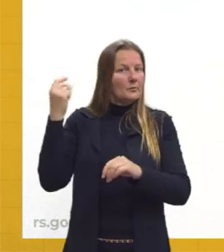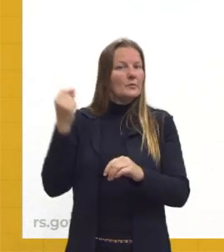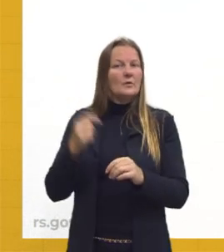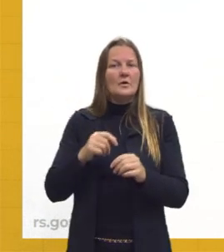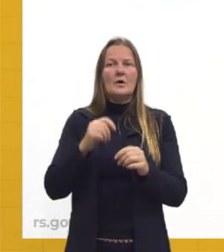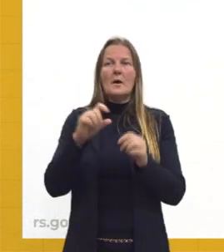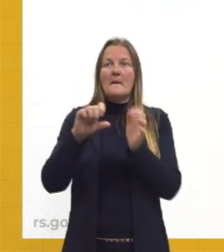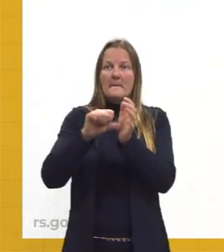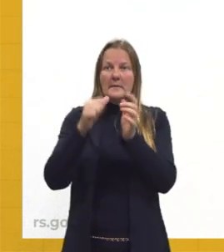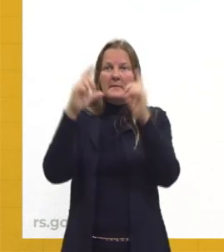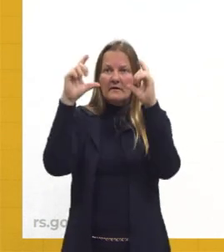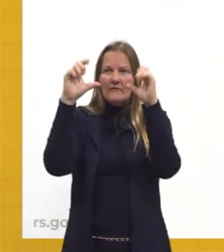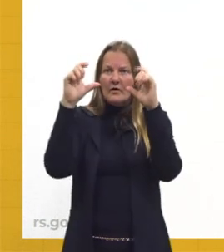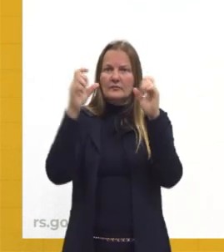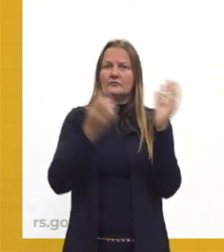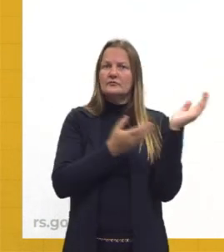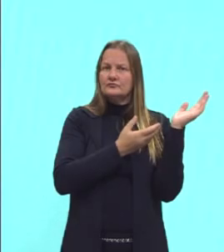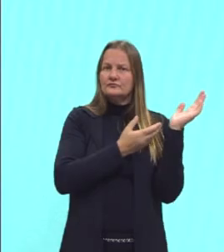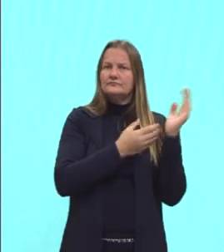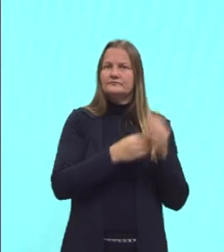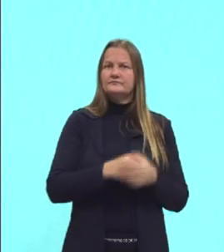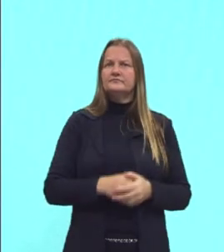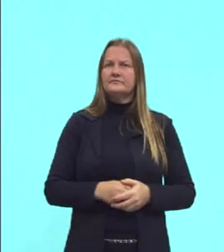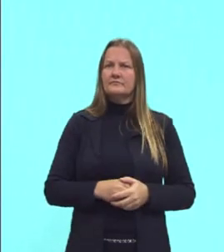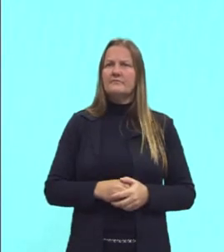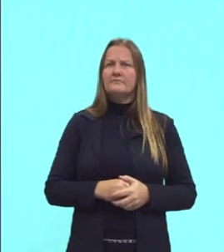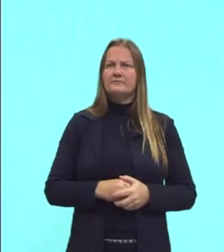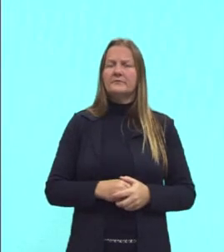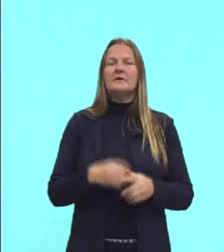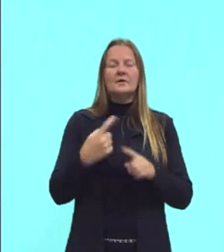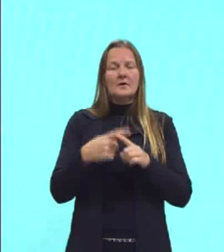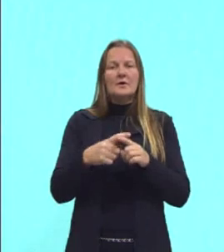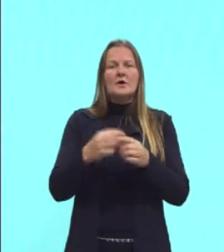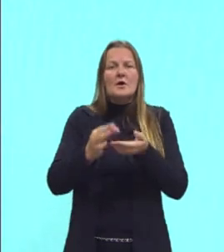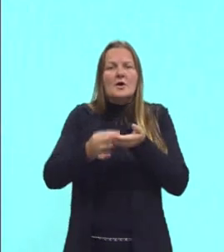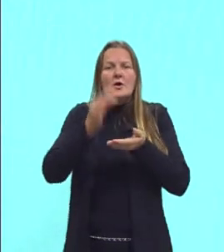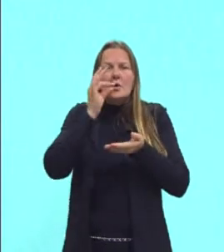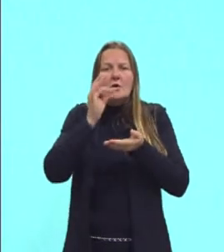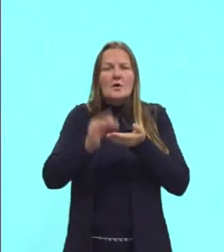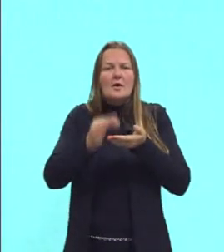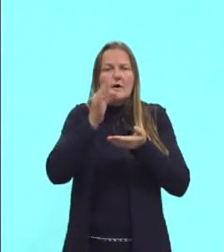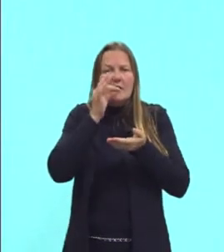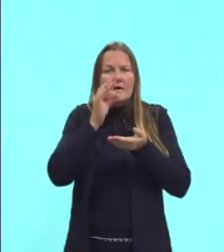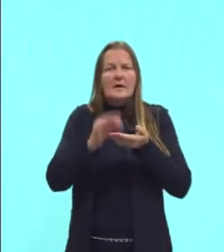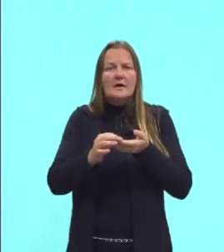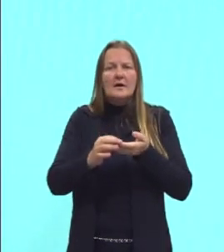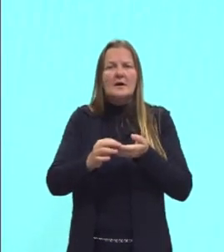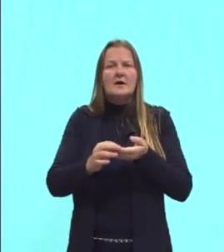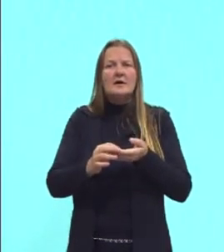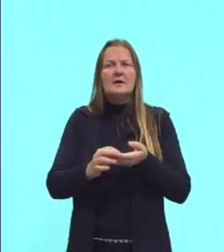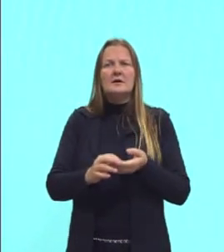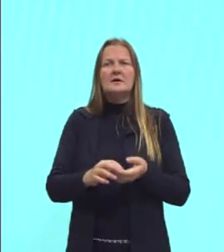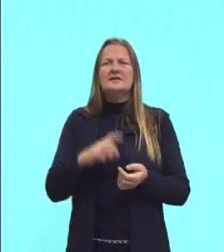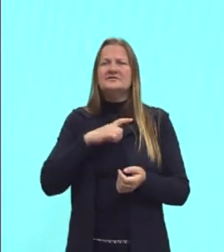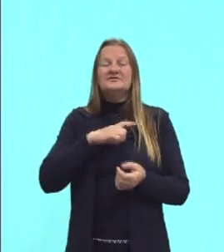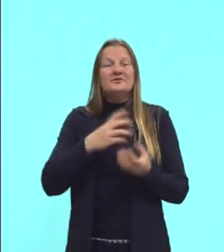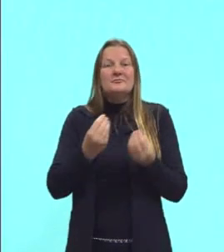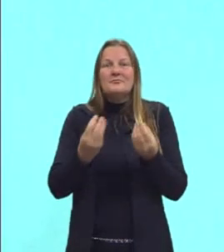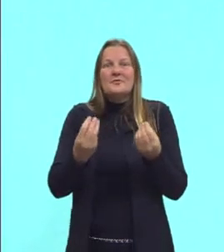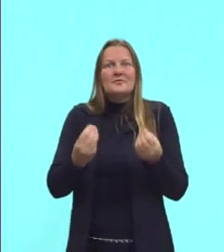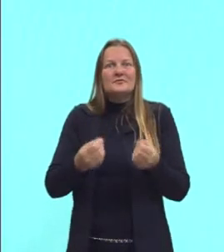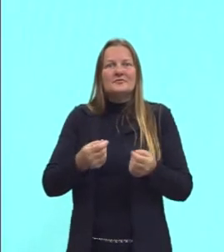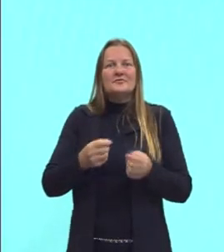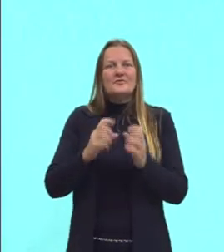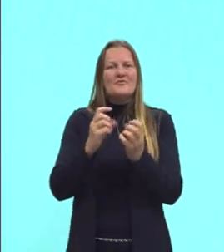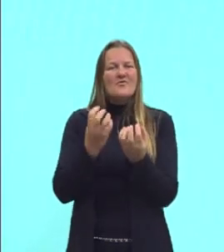foto aqui que eu vou mostrar para vocês, que vai aparecer na tela, é justamente isso, ó, a galera ali com café, uma pá e o café